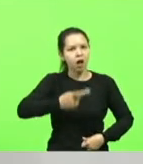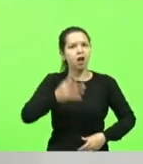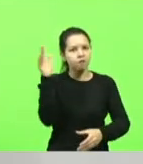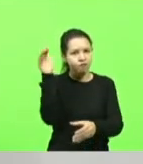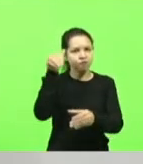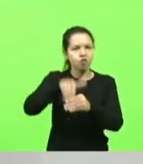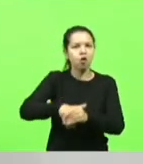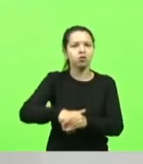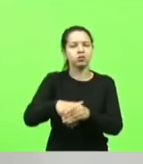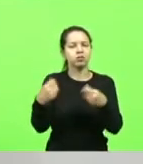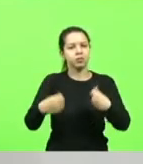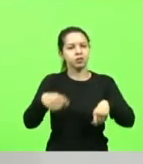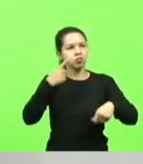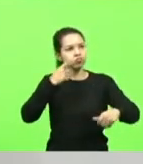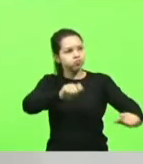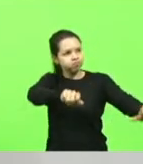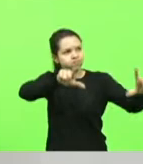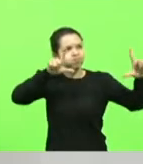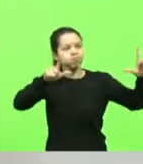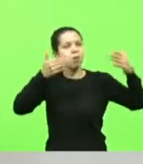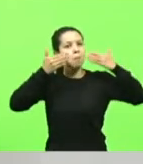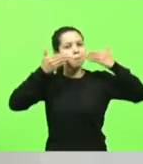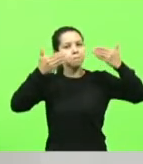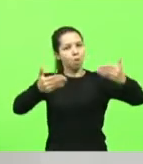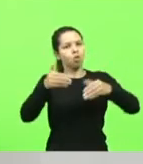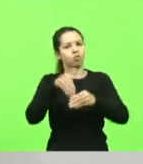Votar, jogar no painel, e tem que expor o voto.